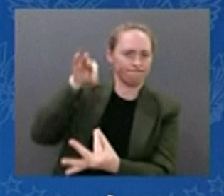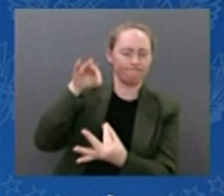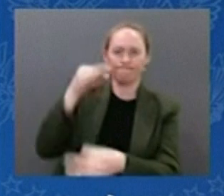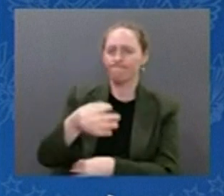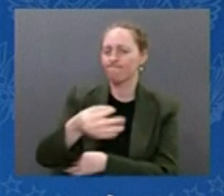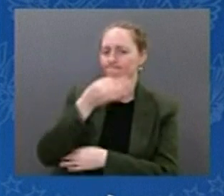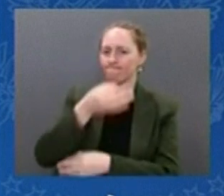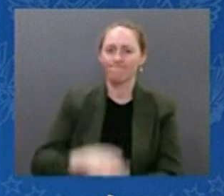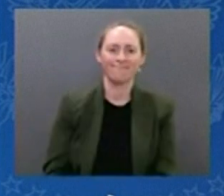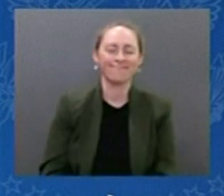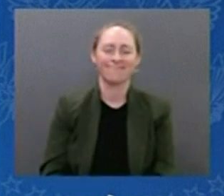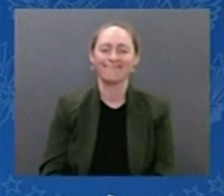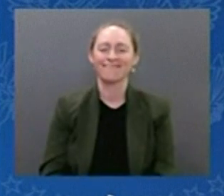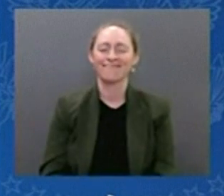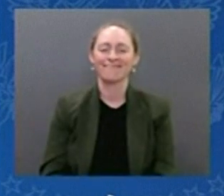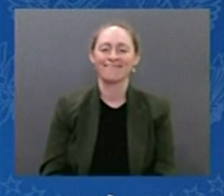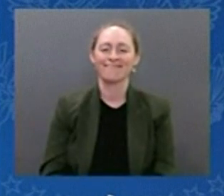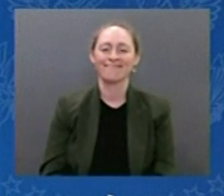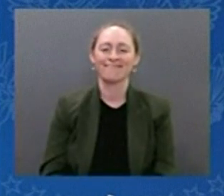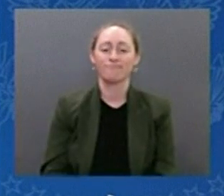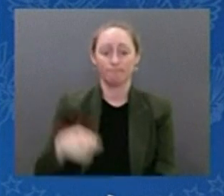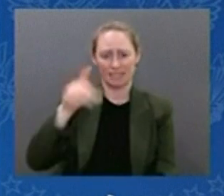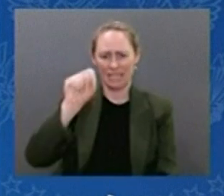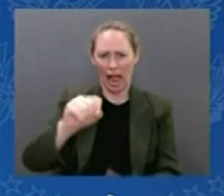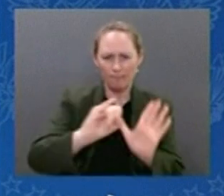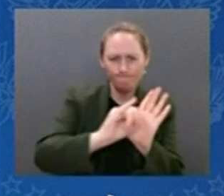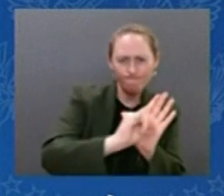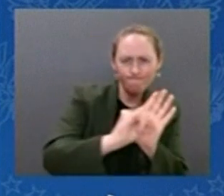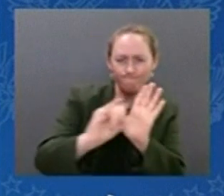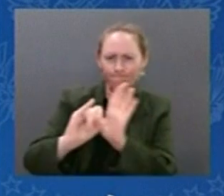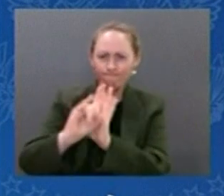determinar com o telescópio de sua atmosfera, se esses planetas são habitáveis.